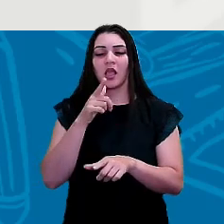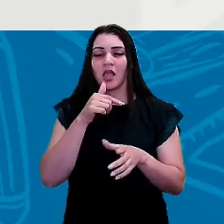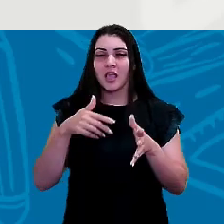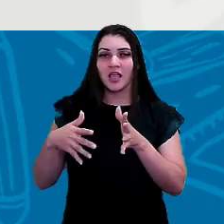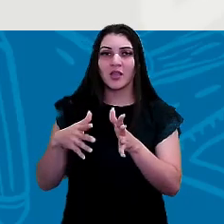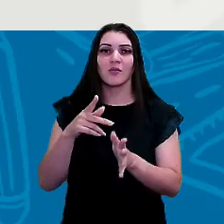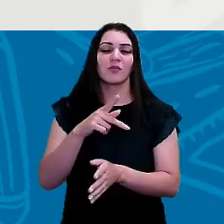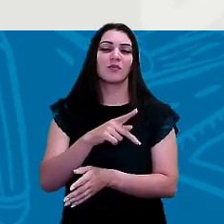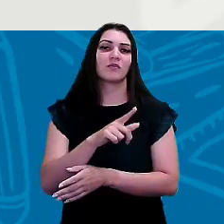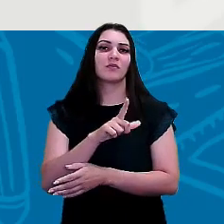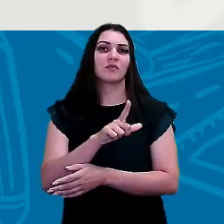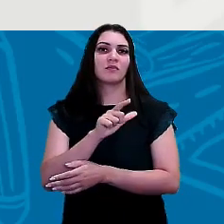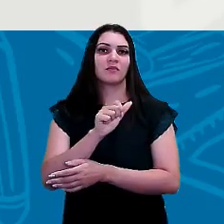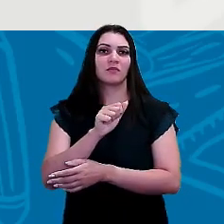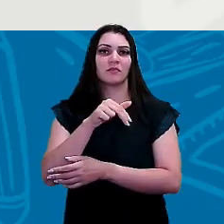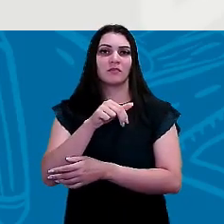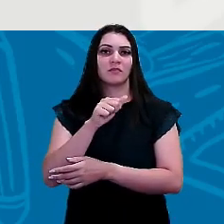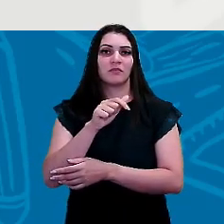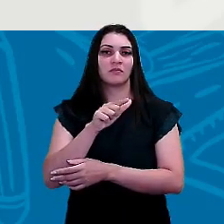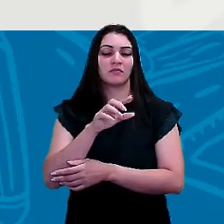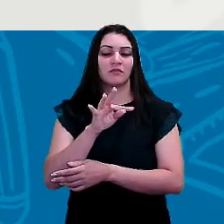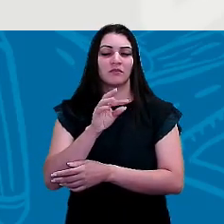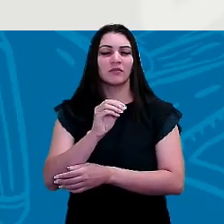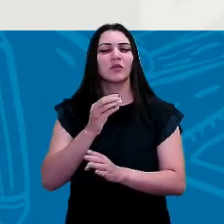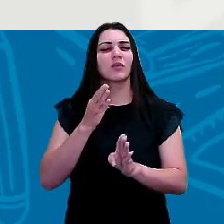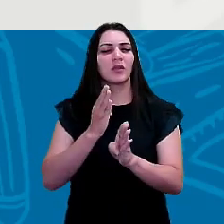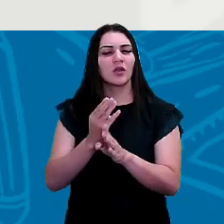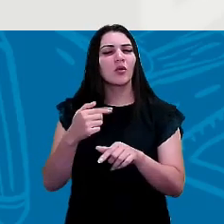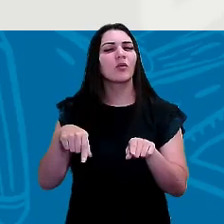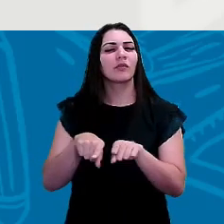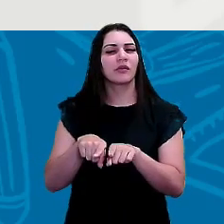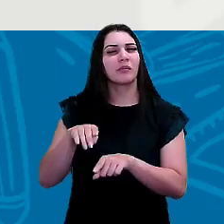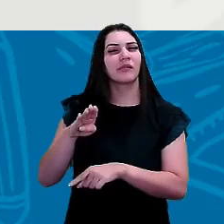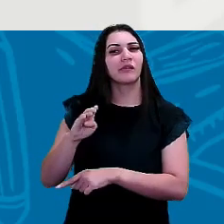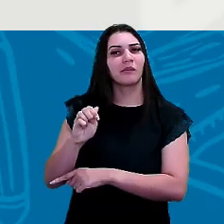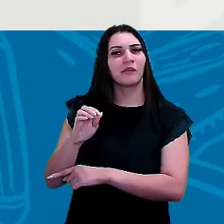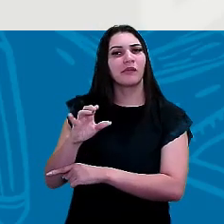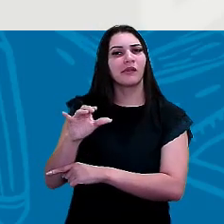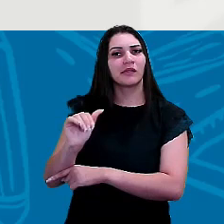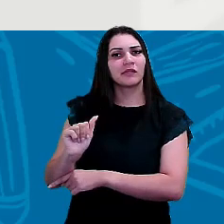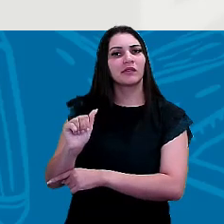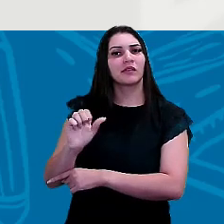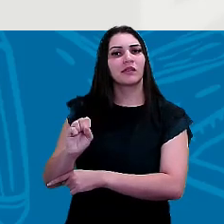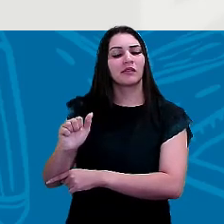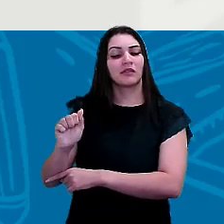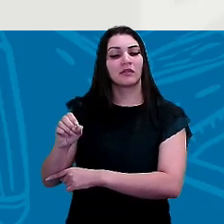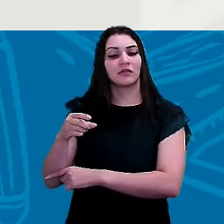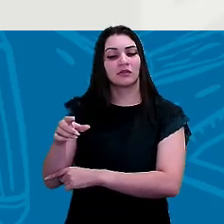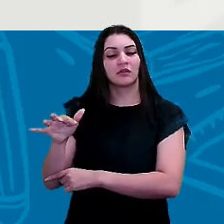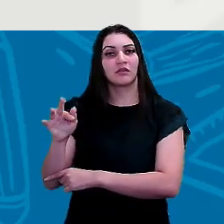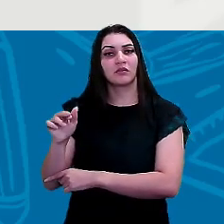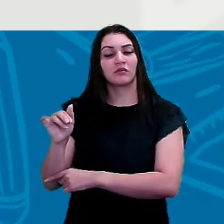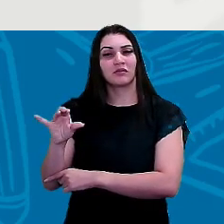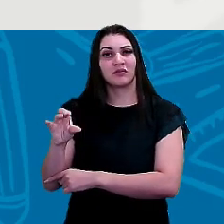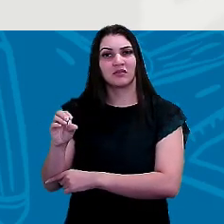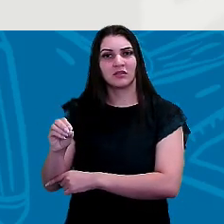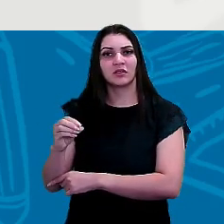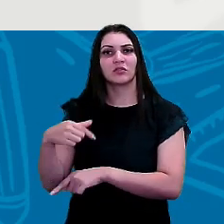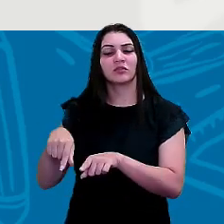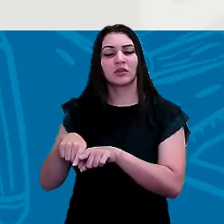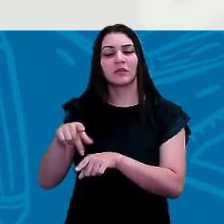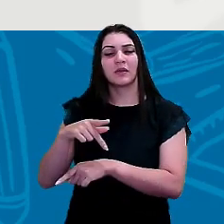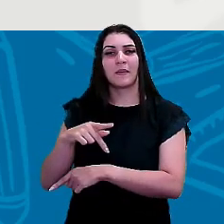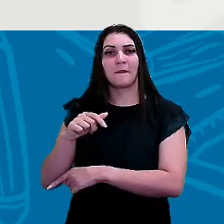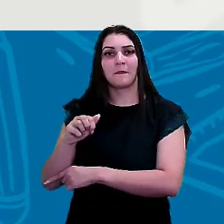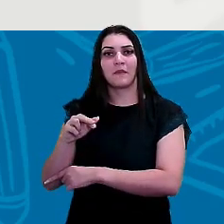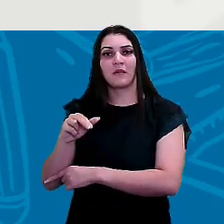que a gente encontra também aqui no na bacia do São Francisco e também na bacia ali do Paraná que